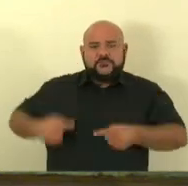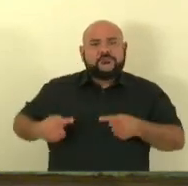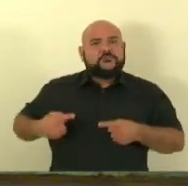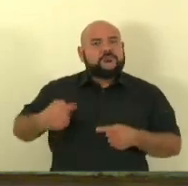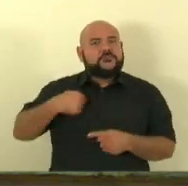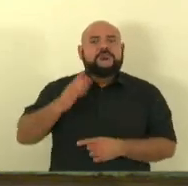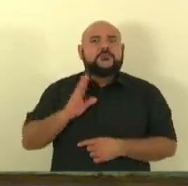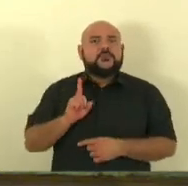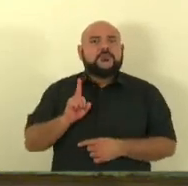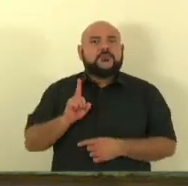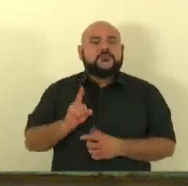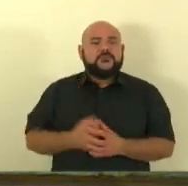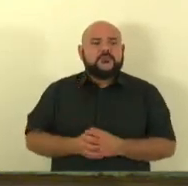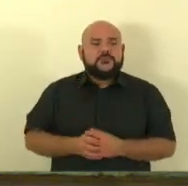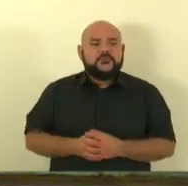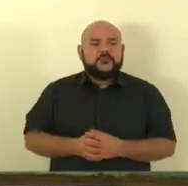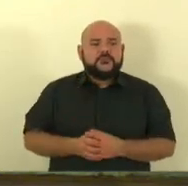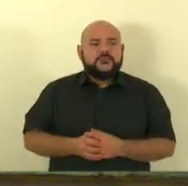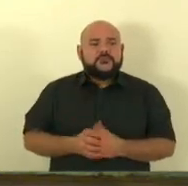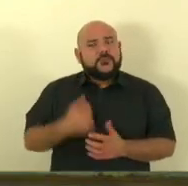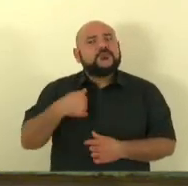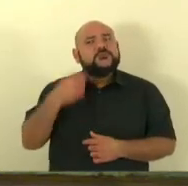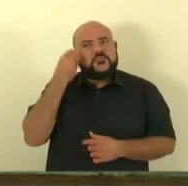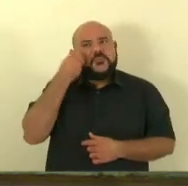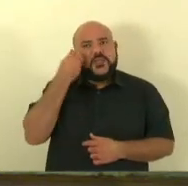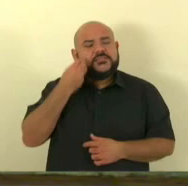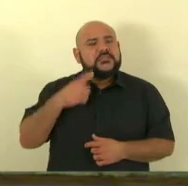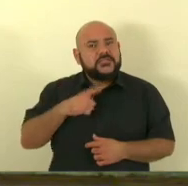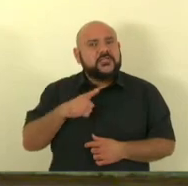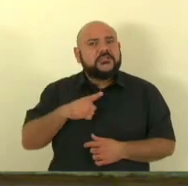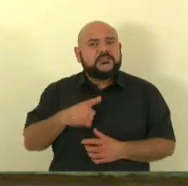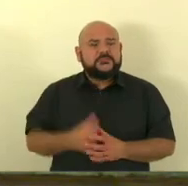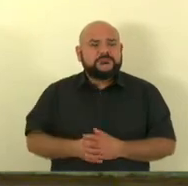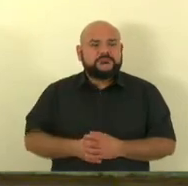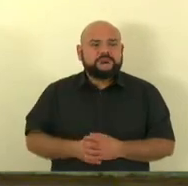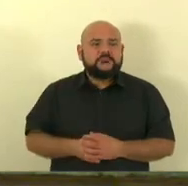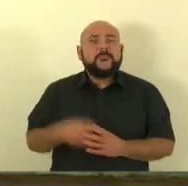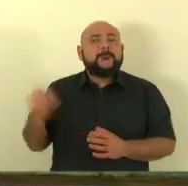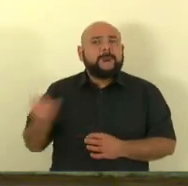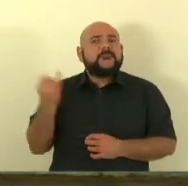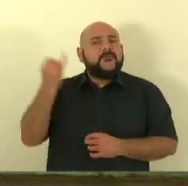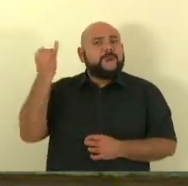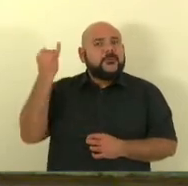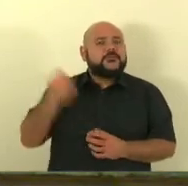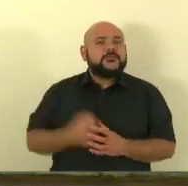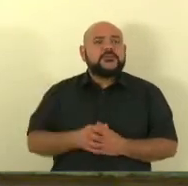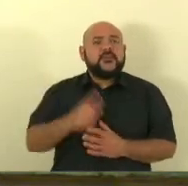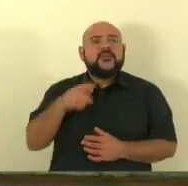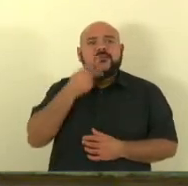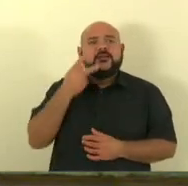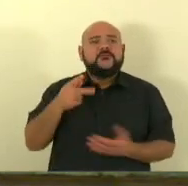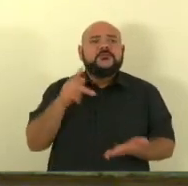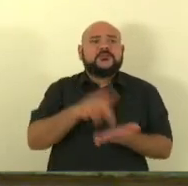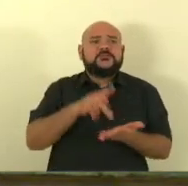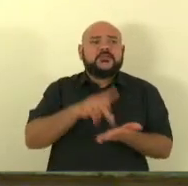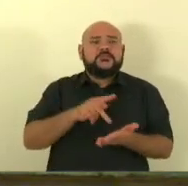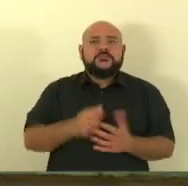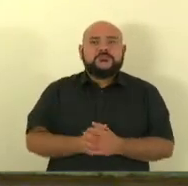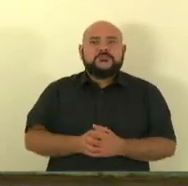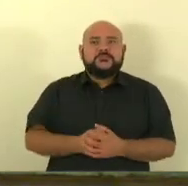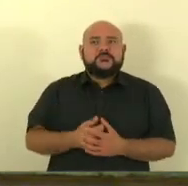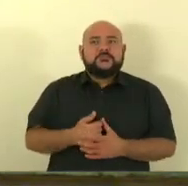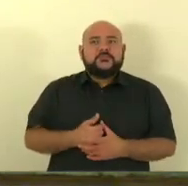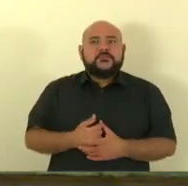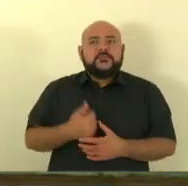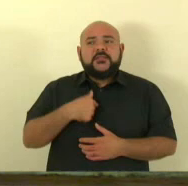fria porque eu acho que a coisa mais importante é a verdade eu estou me colocando no lugar de vocês